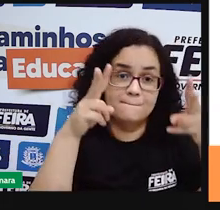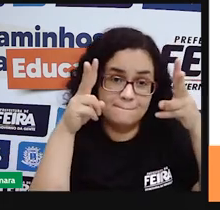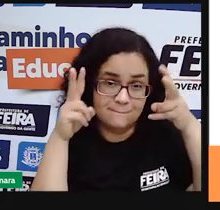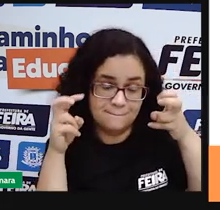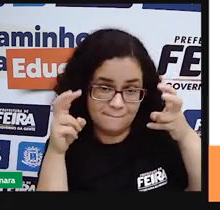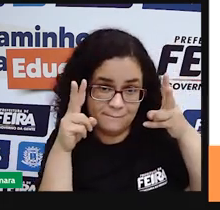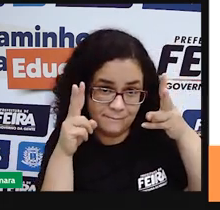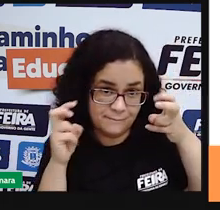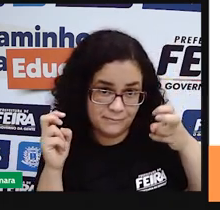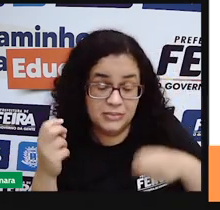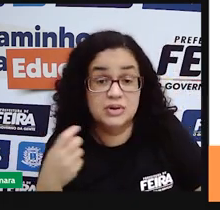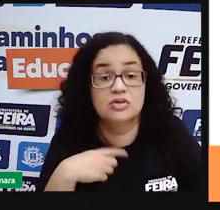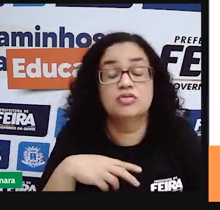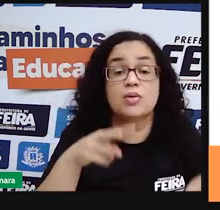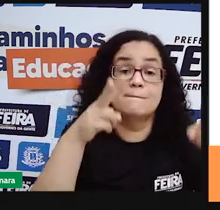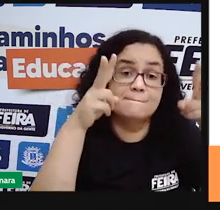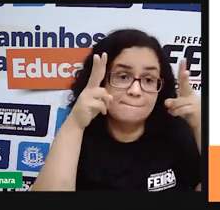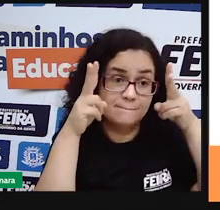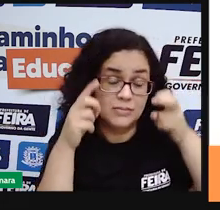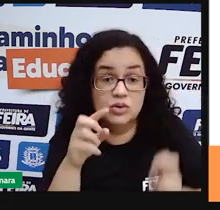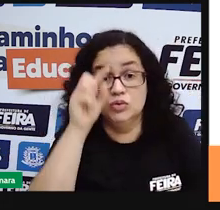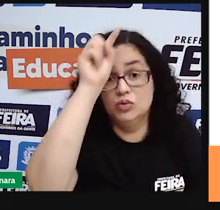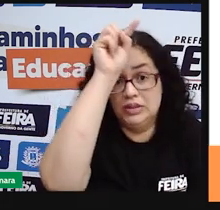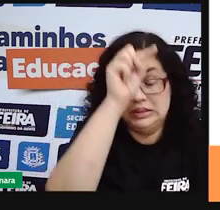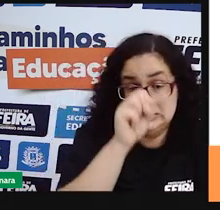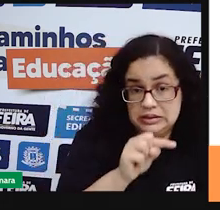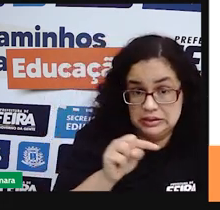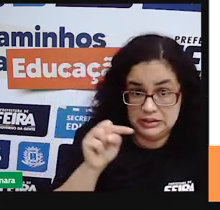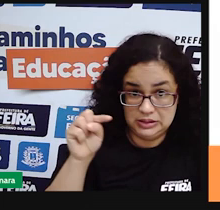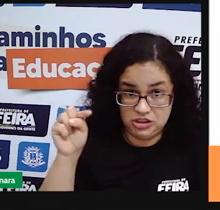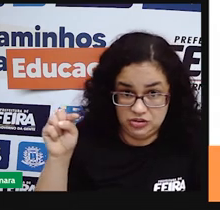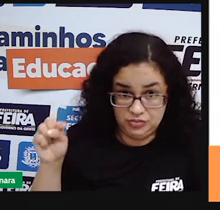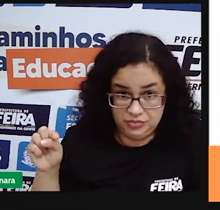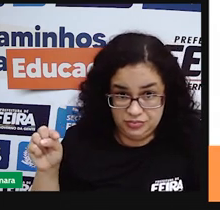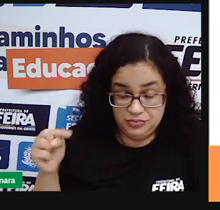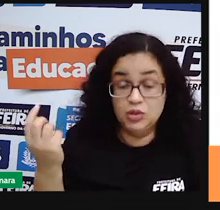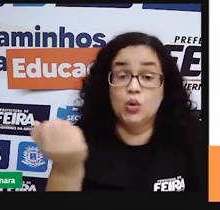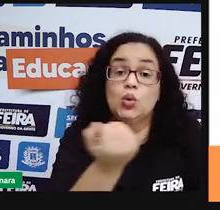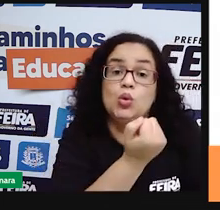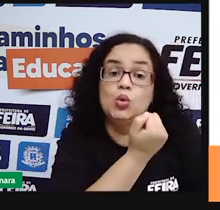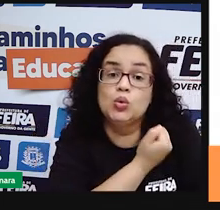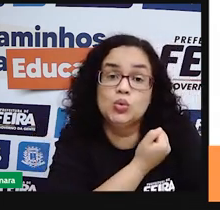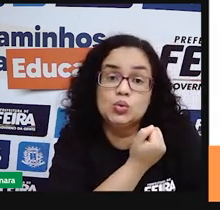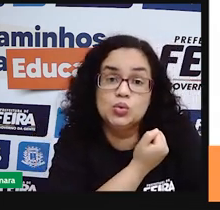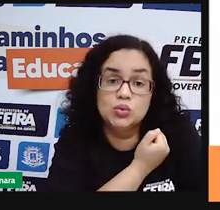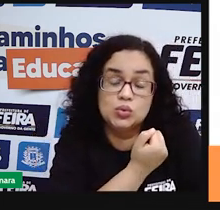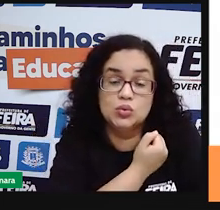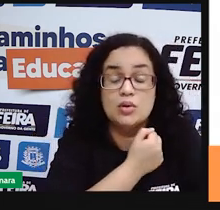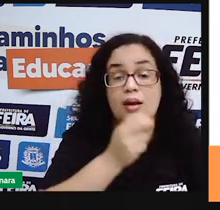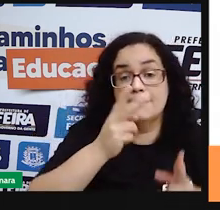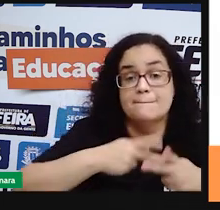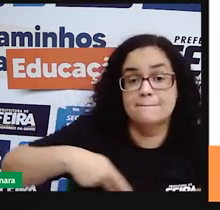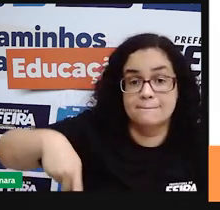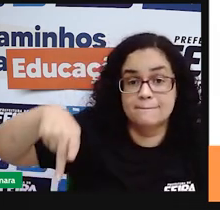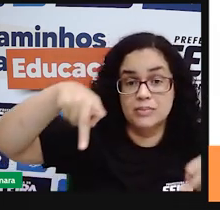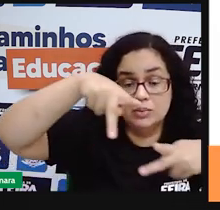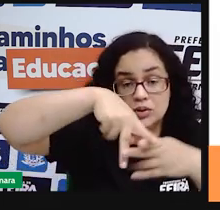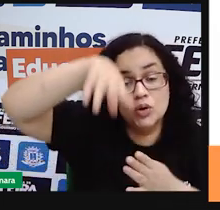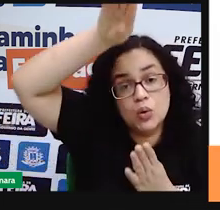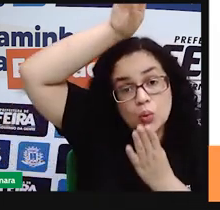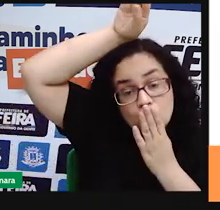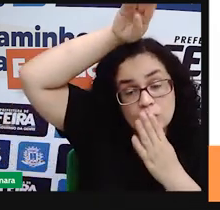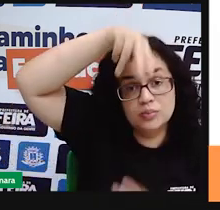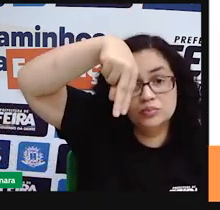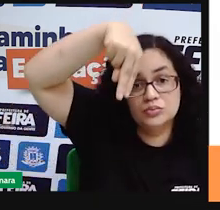quando a gente observa esse gráfico o número aí relacionado à população indígena na região norte